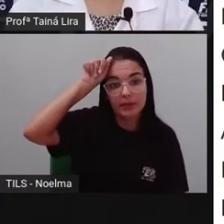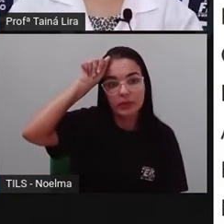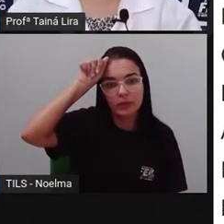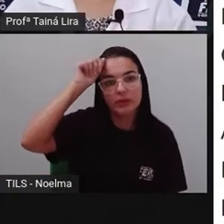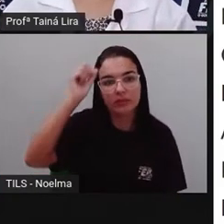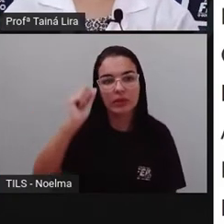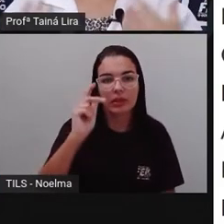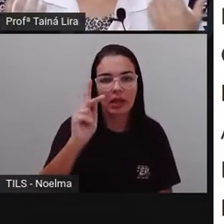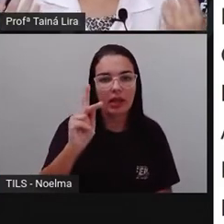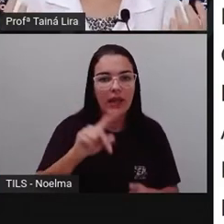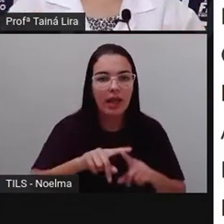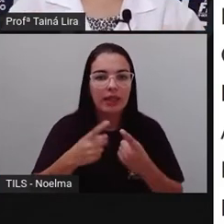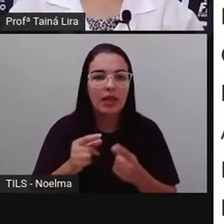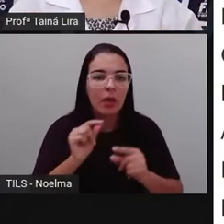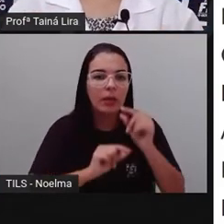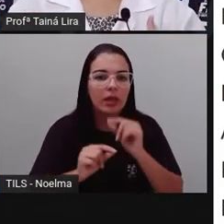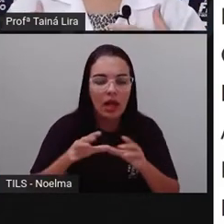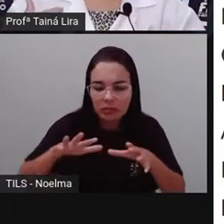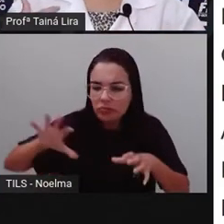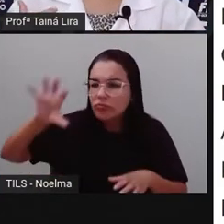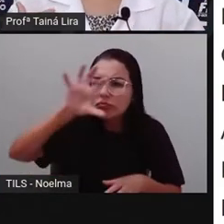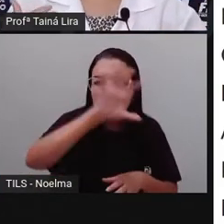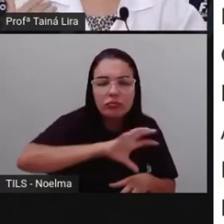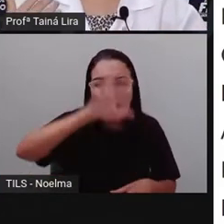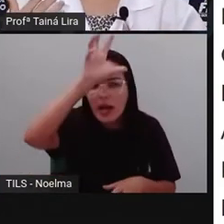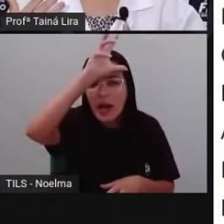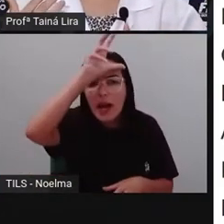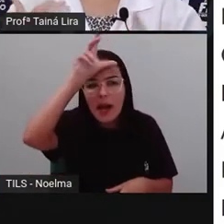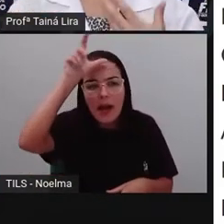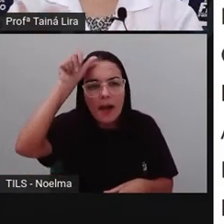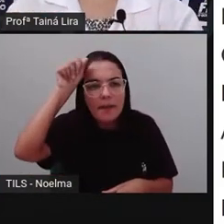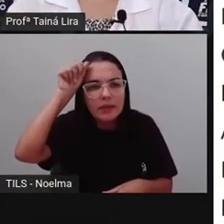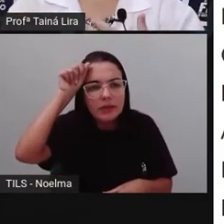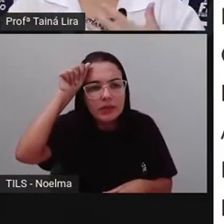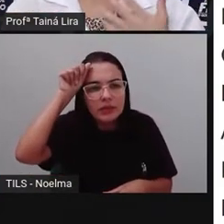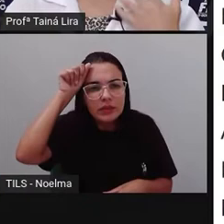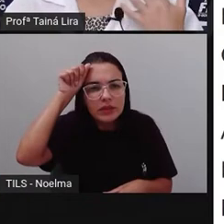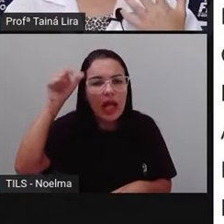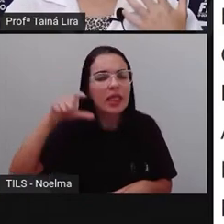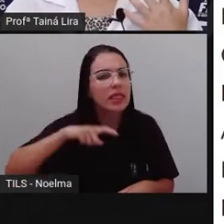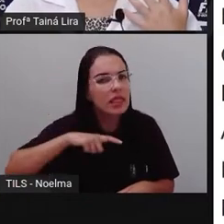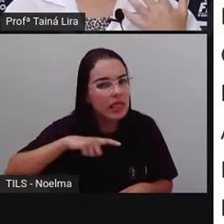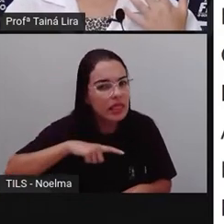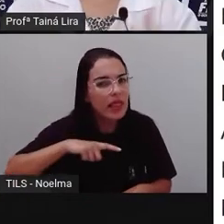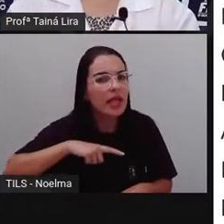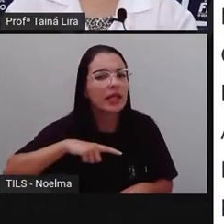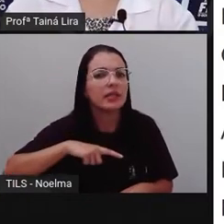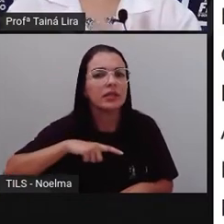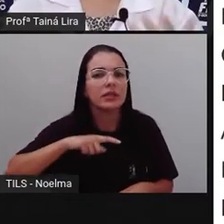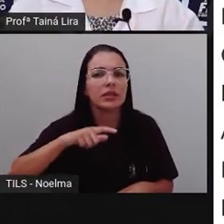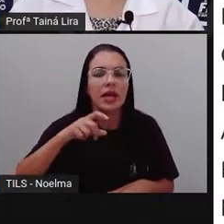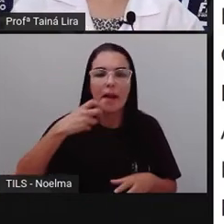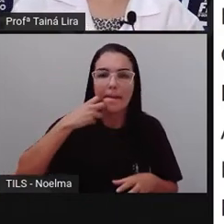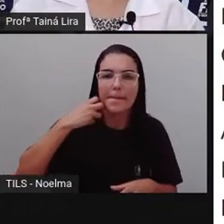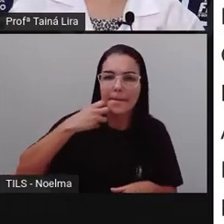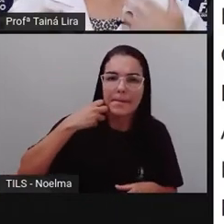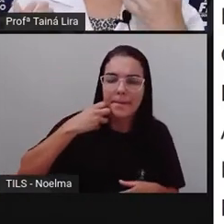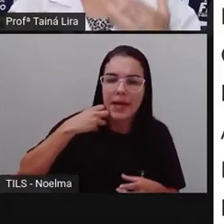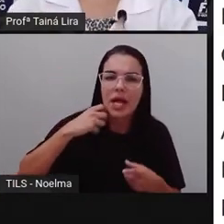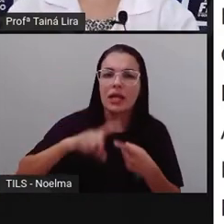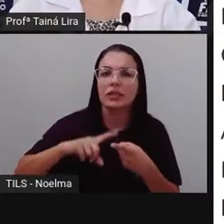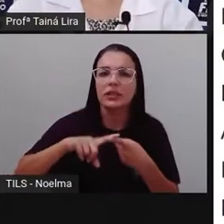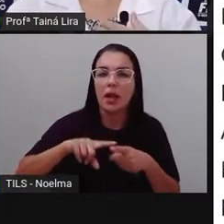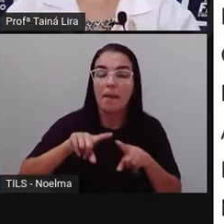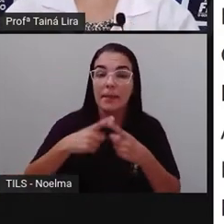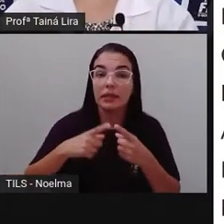E aí, ali na região da Amazônia também tem, não tem só a caça e a pesca, né? Claro